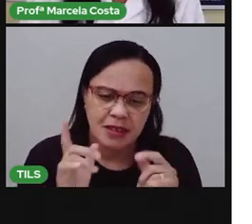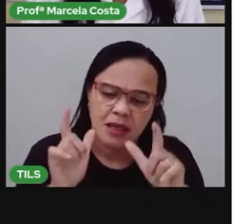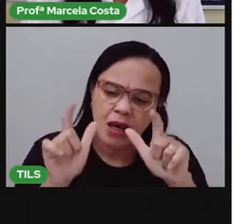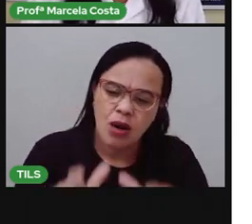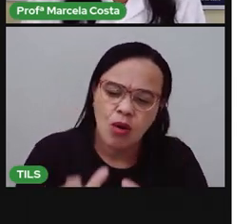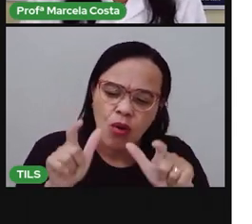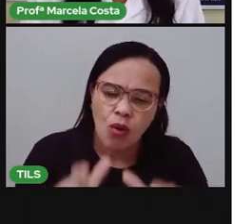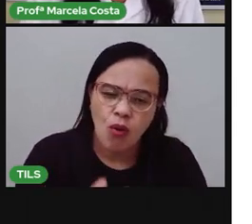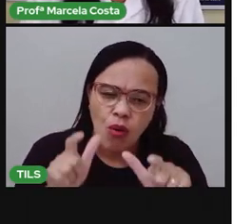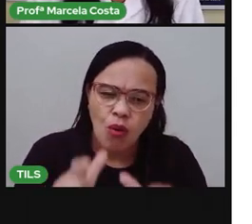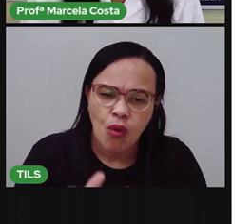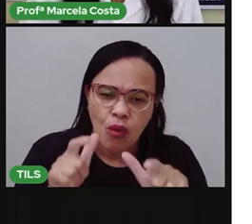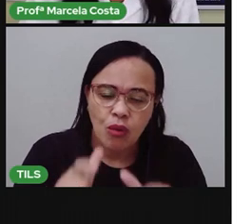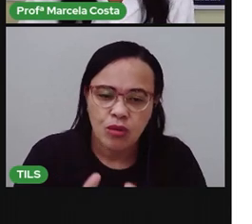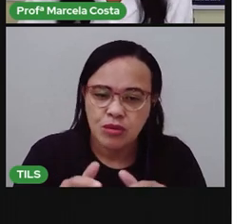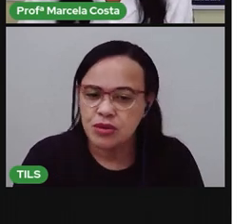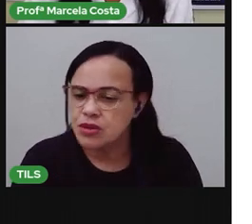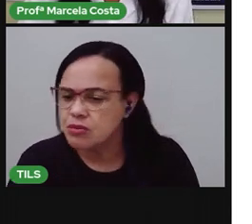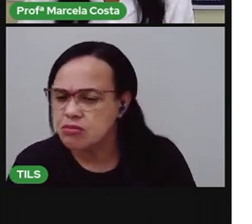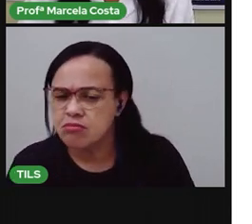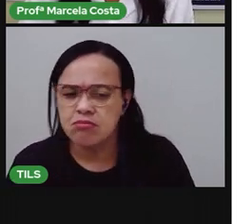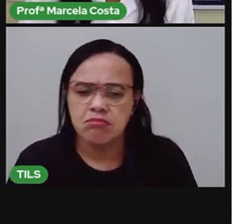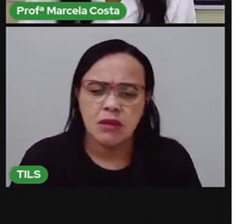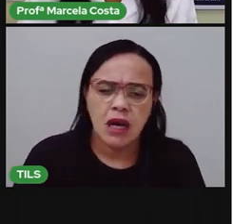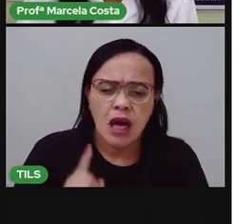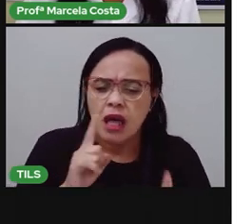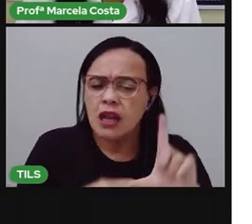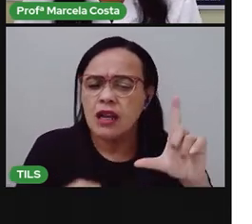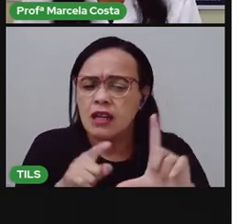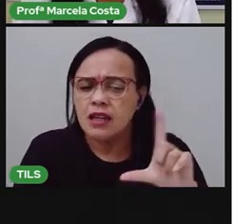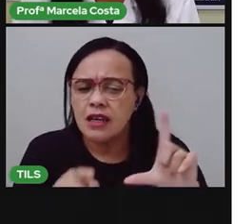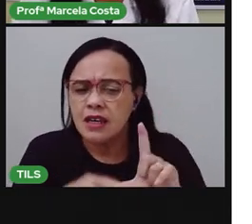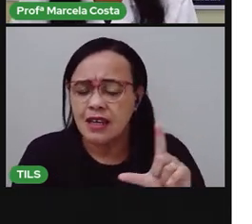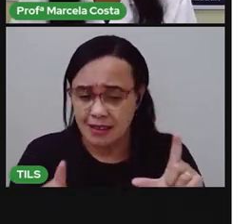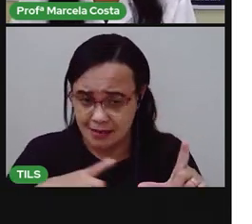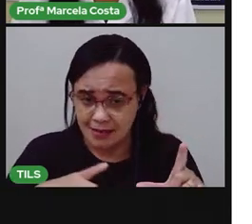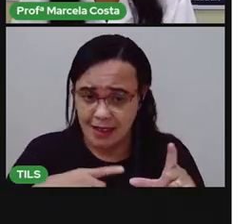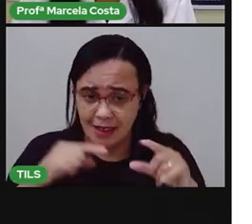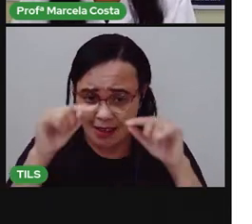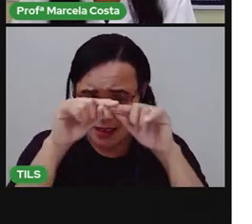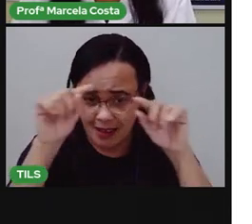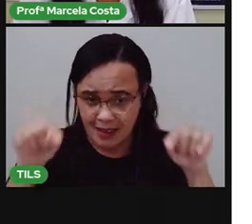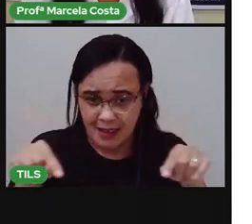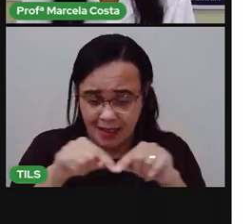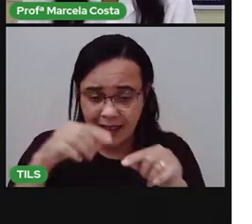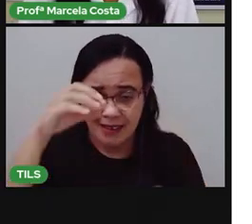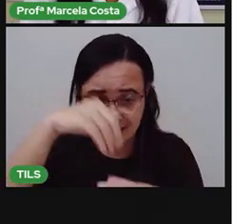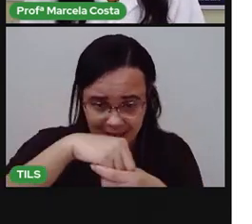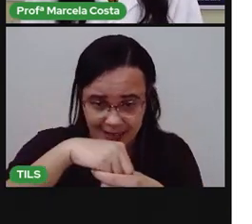consegue localizar essas letras? Tem alguma dessas letras aí na embalagem que você tem na mão?